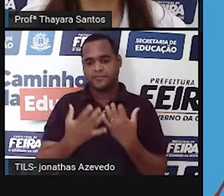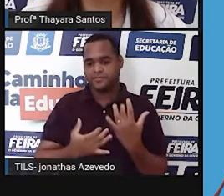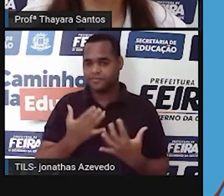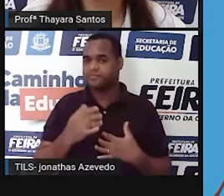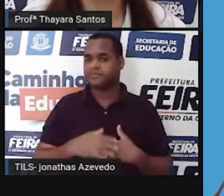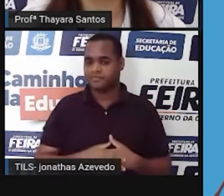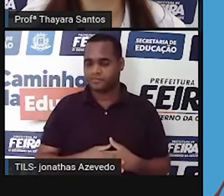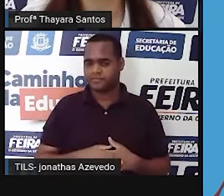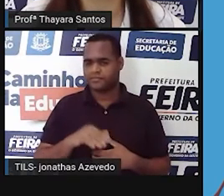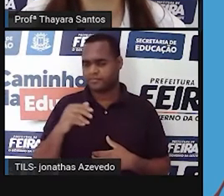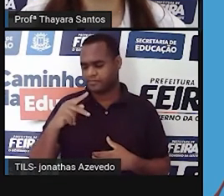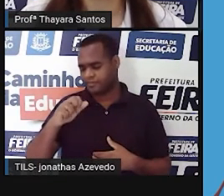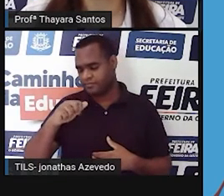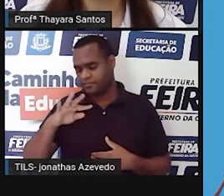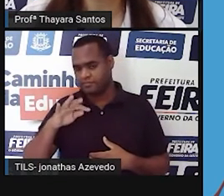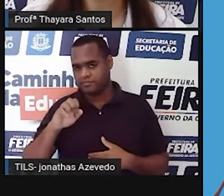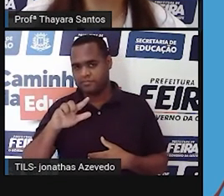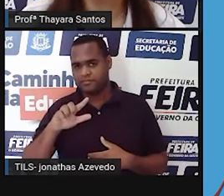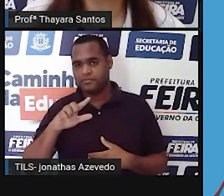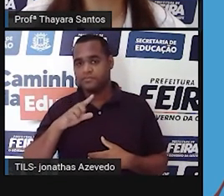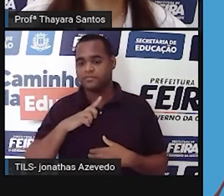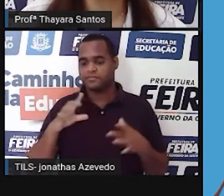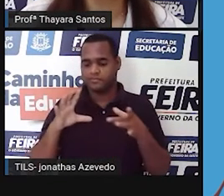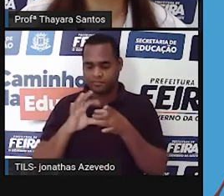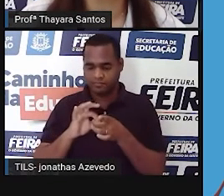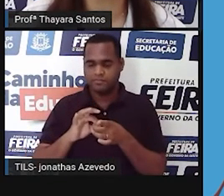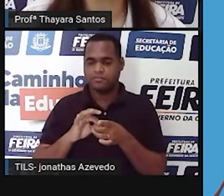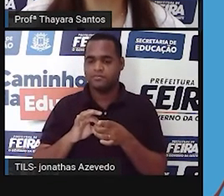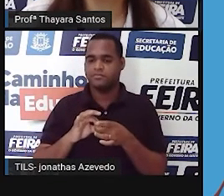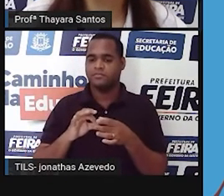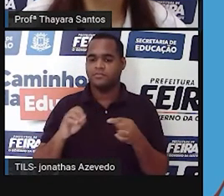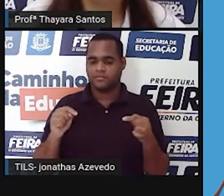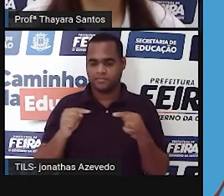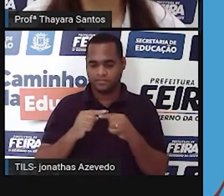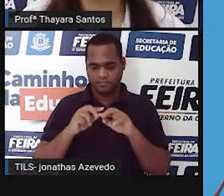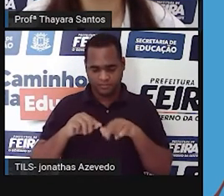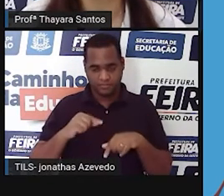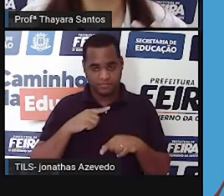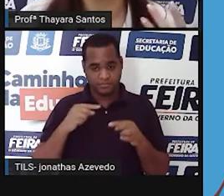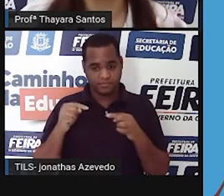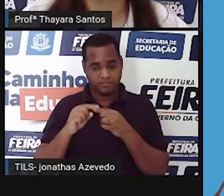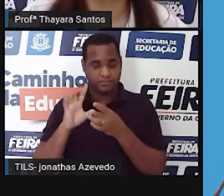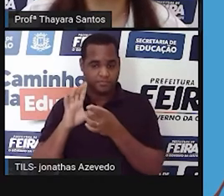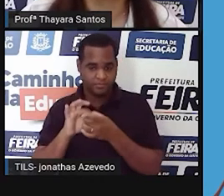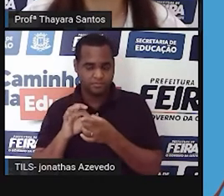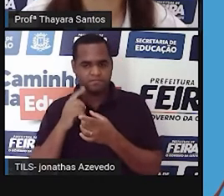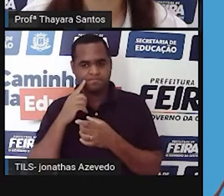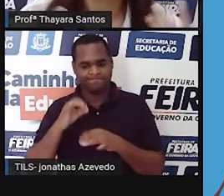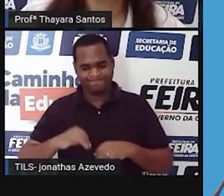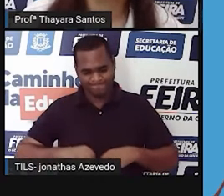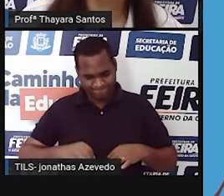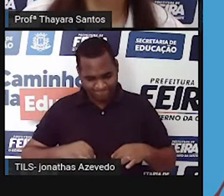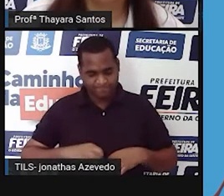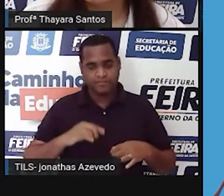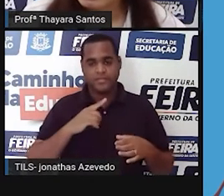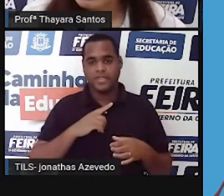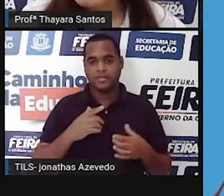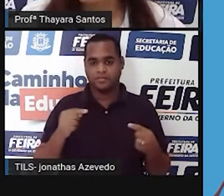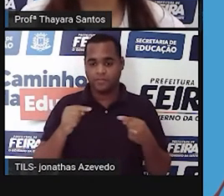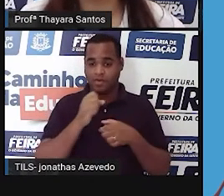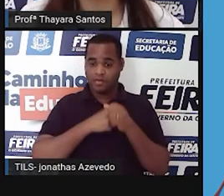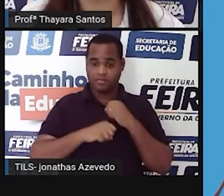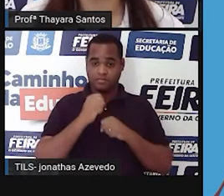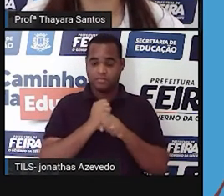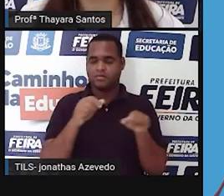o Pantanal não tem essa relação, então essas queimadas acabam colocando em risco esse bioma que já sofreu tanto ano passado e está sofrendo